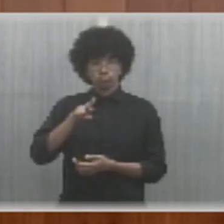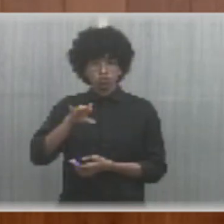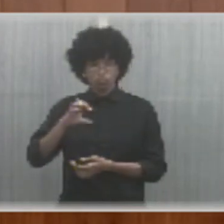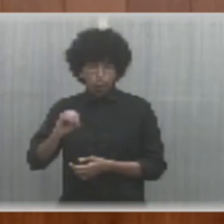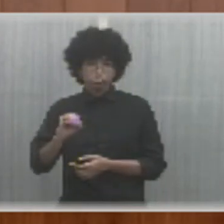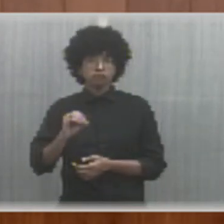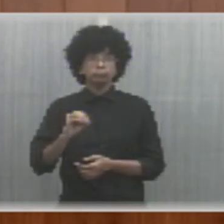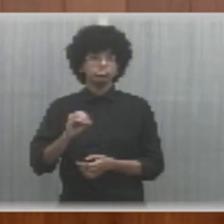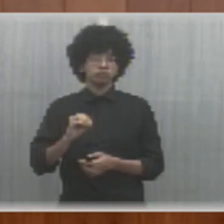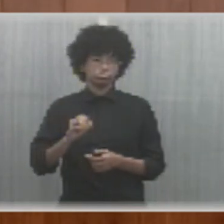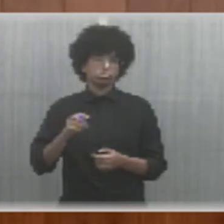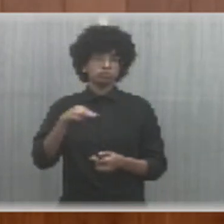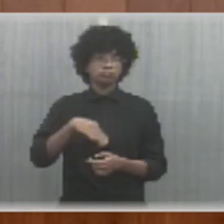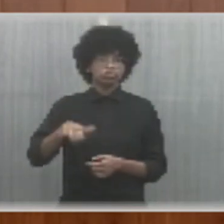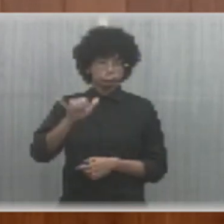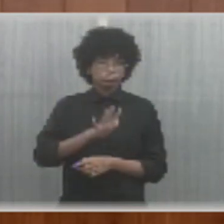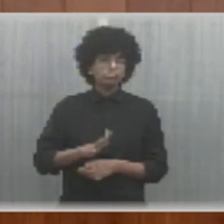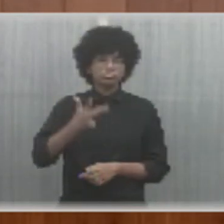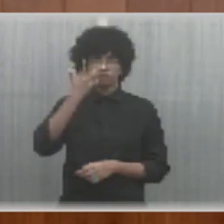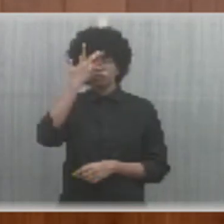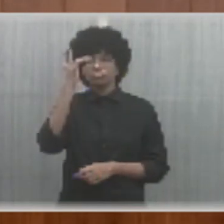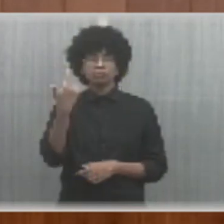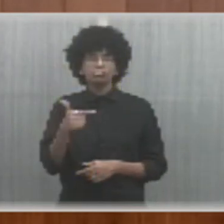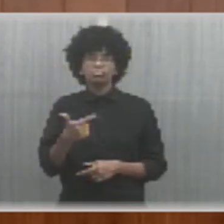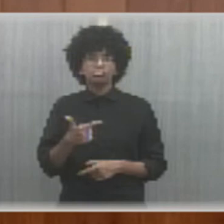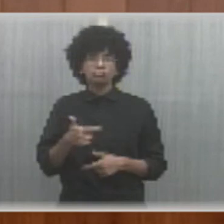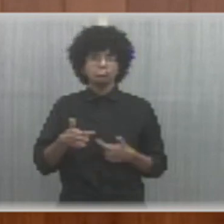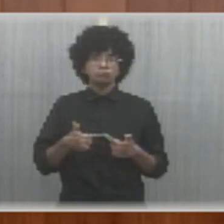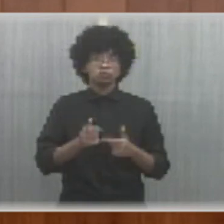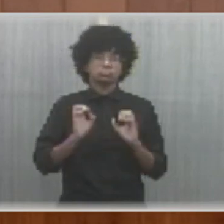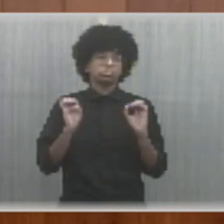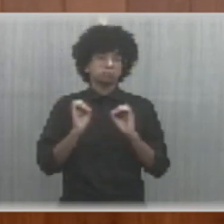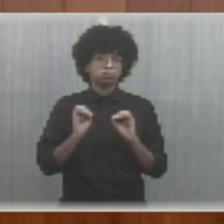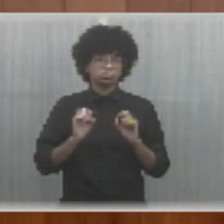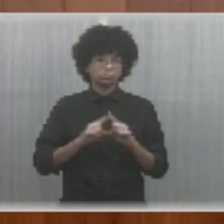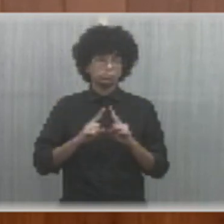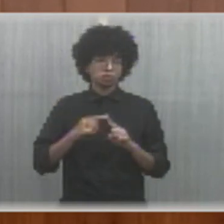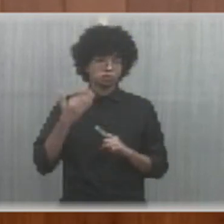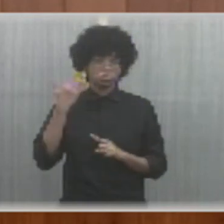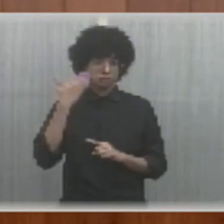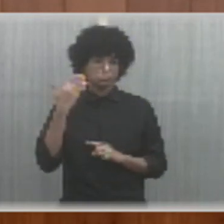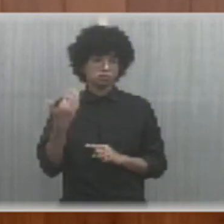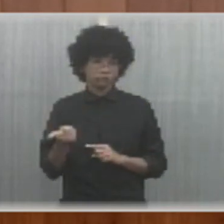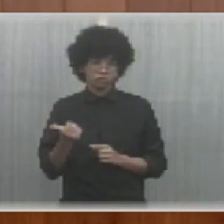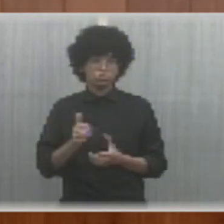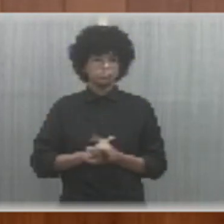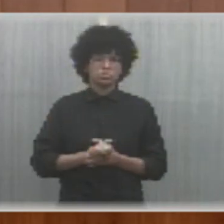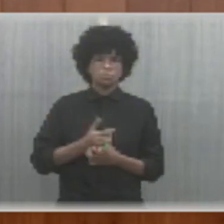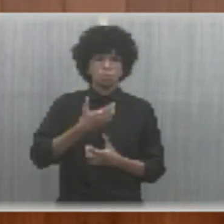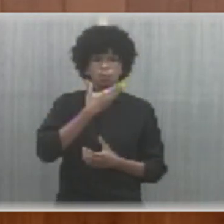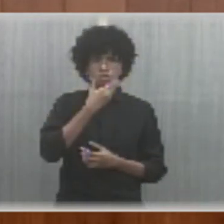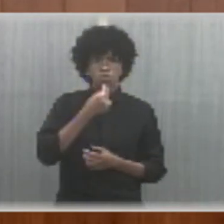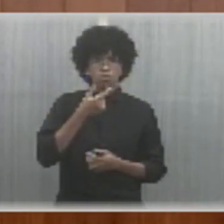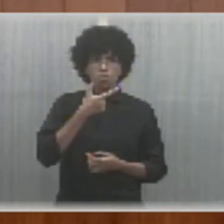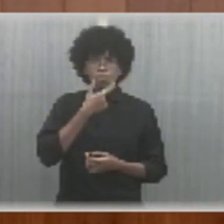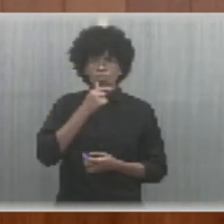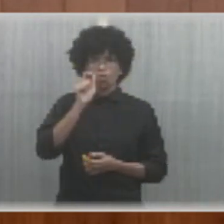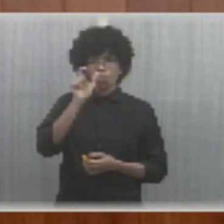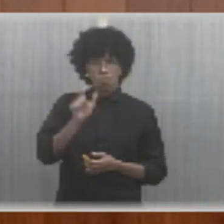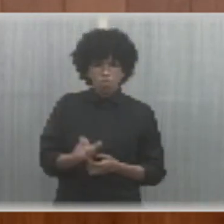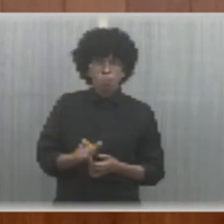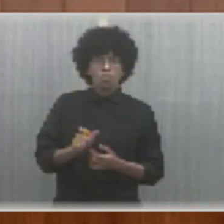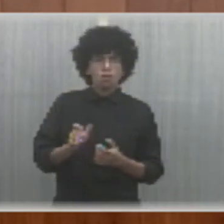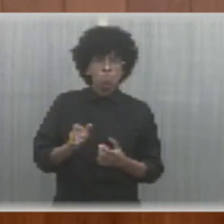cabide de emprego para pessoas, inclusive, não sei se ainda é, mas no tempo desses escândalos, era um senhor de Gabas, Gabas,